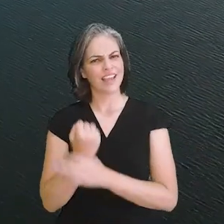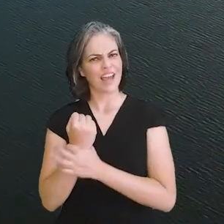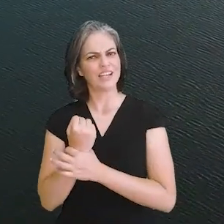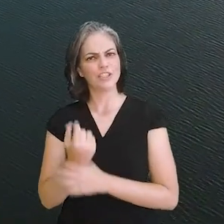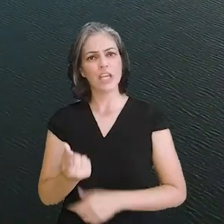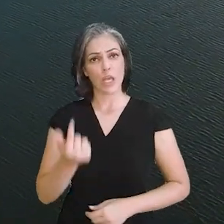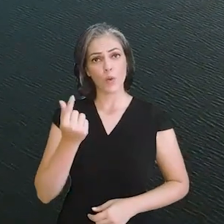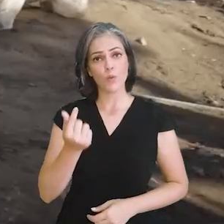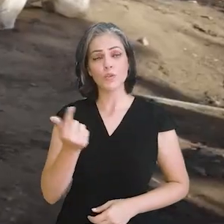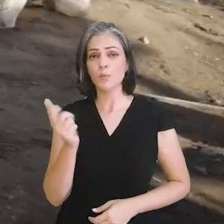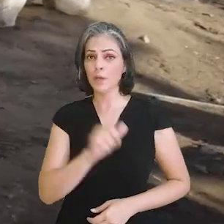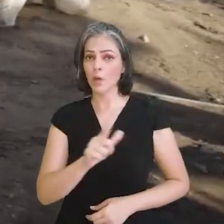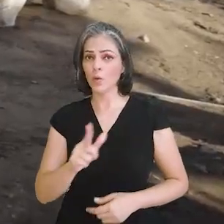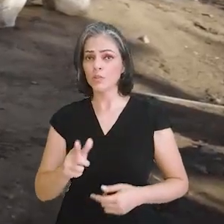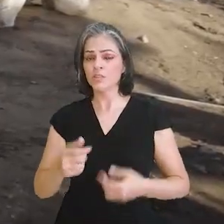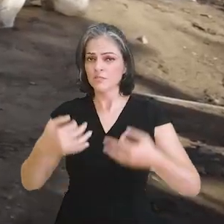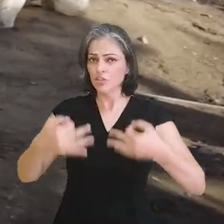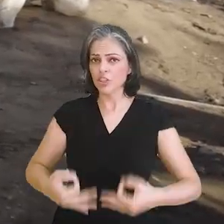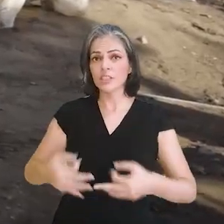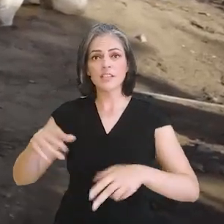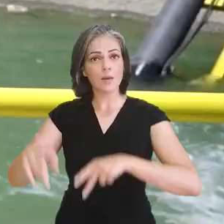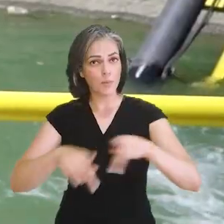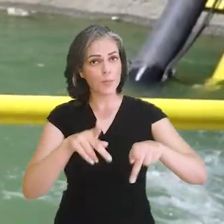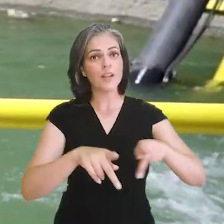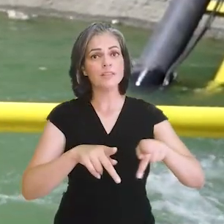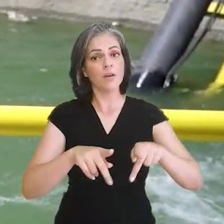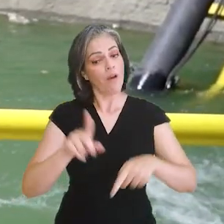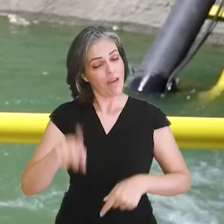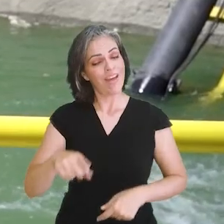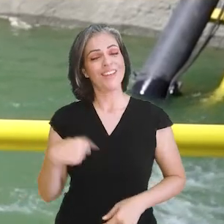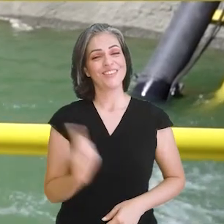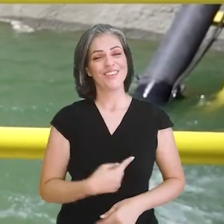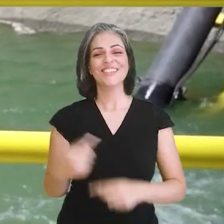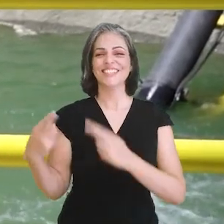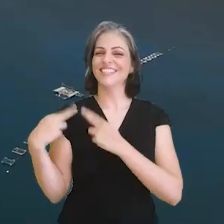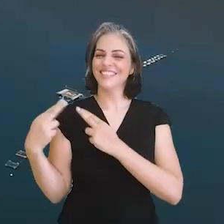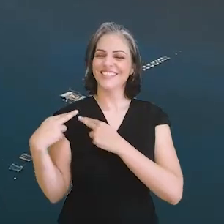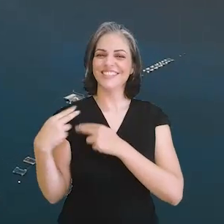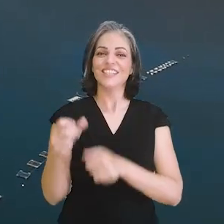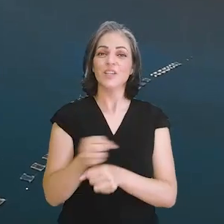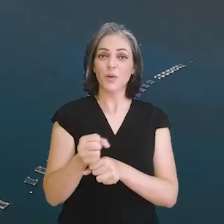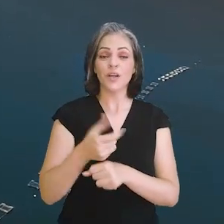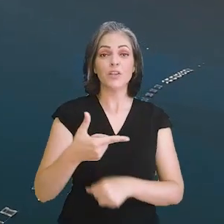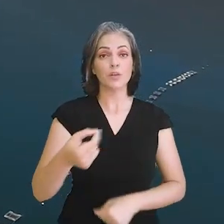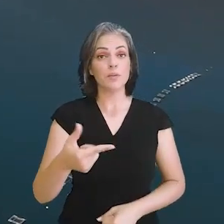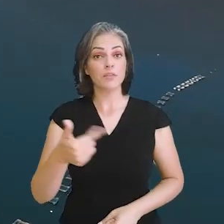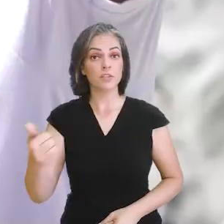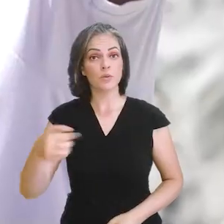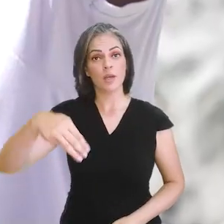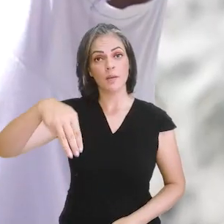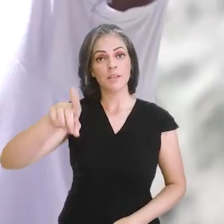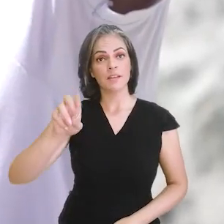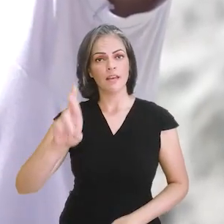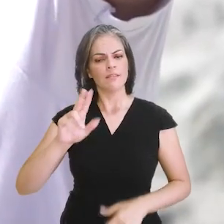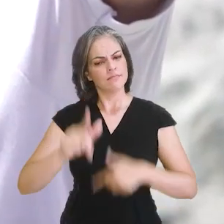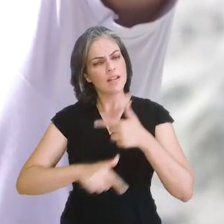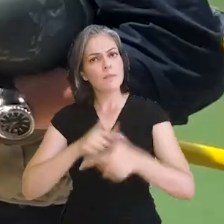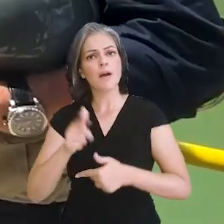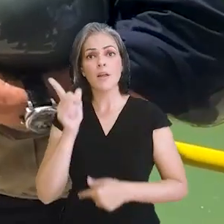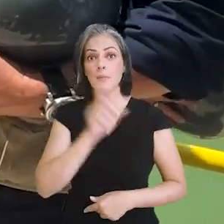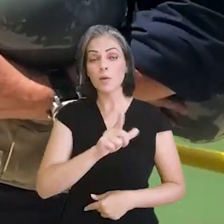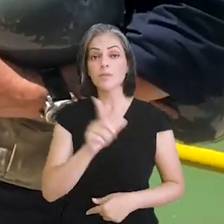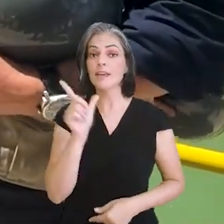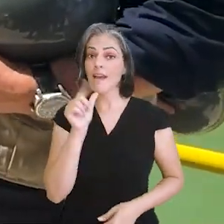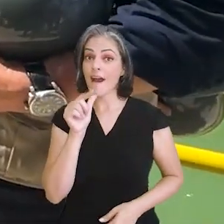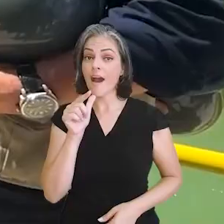Garantir recursos para dar dignidade às pessoas. Essa é nossa missão. No ano de 2021, o MDR trabalhou fortemente